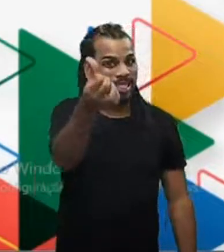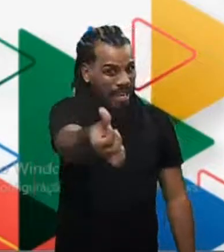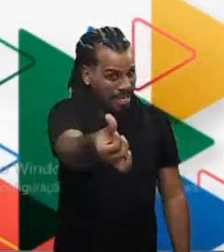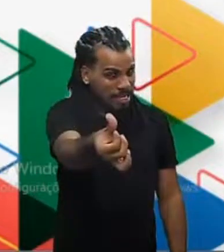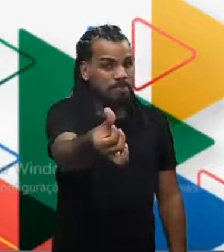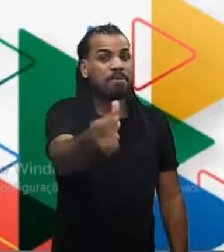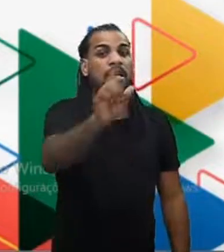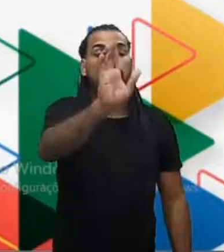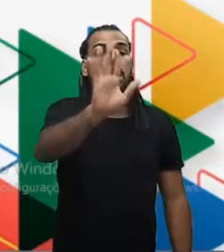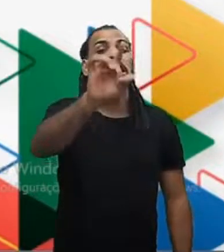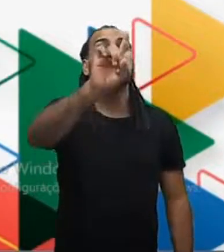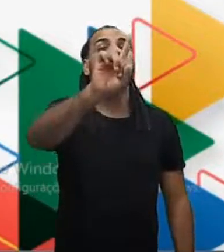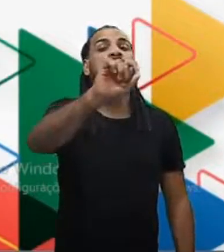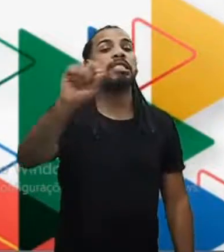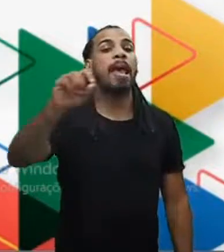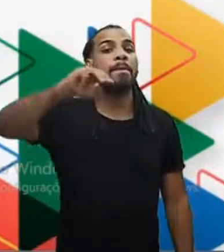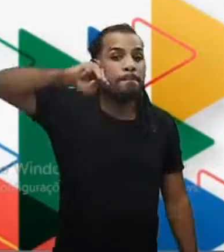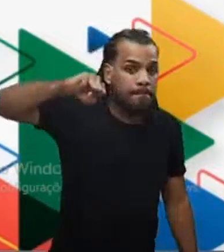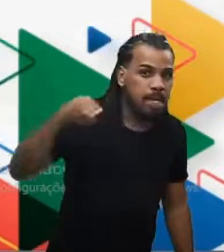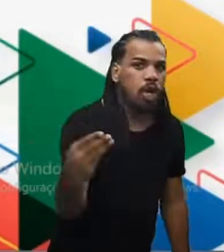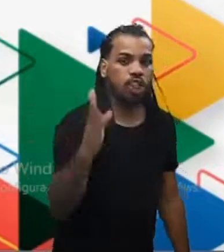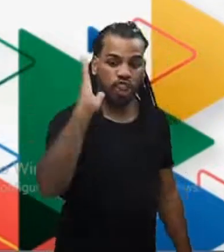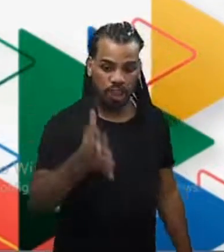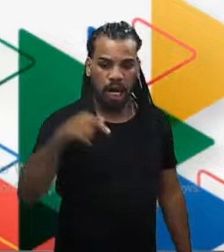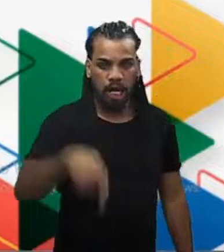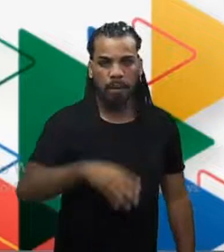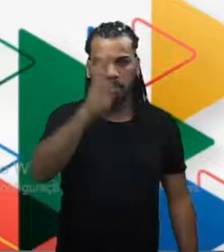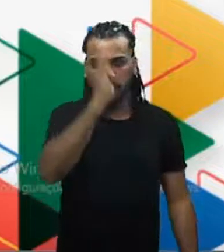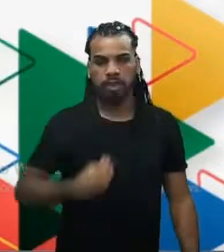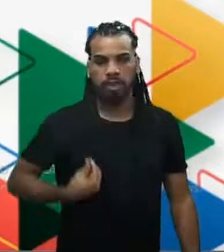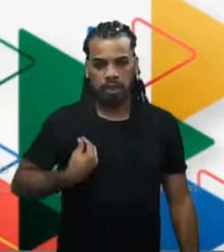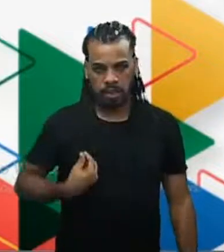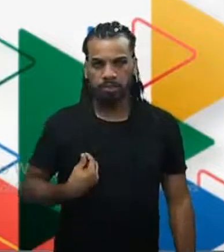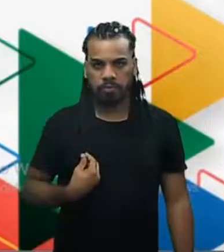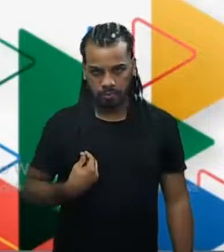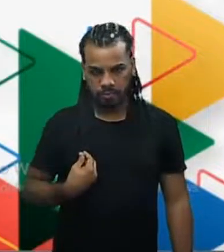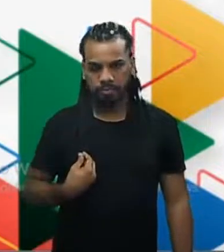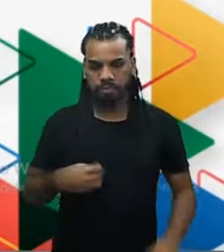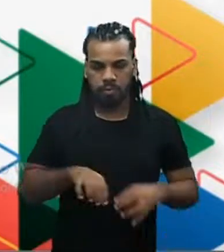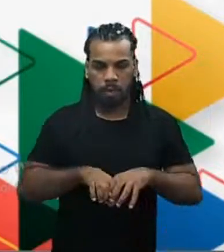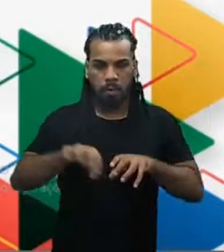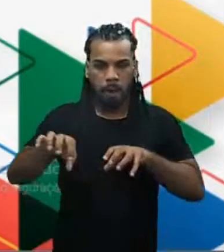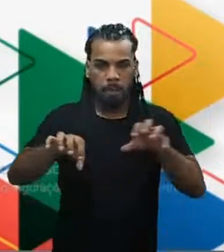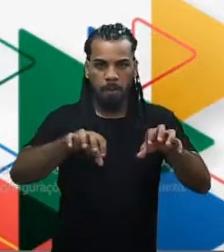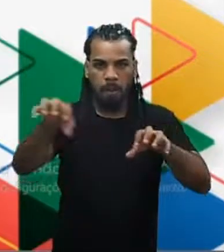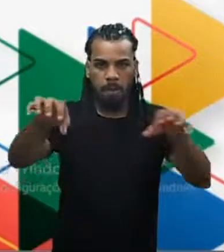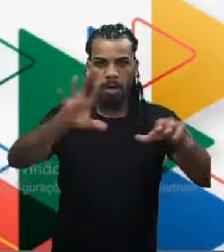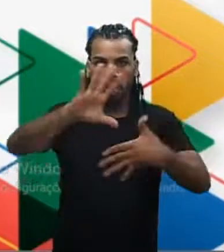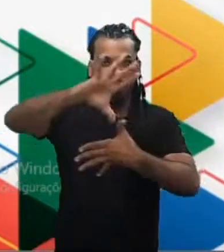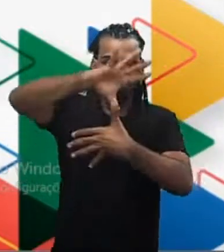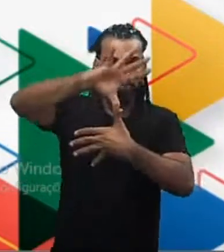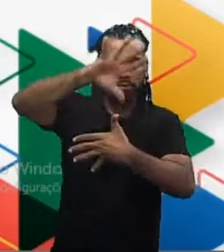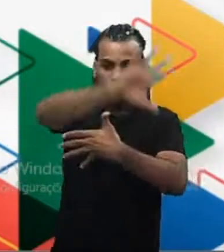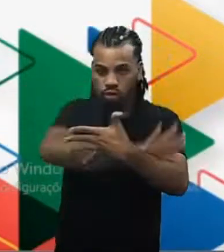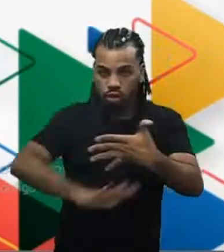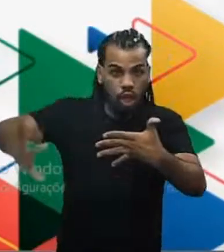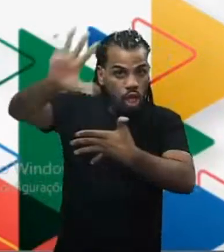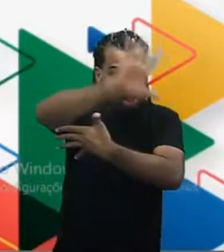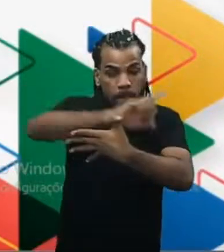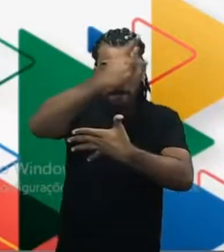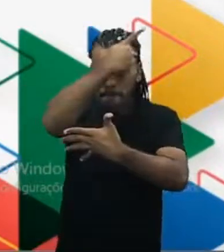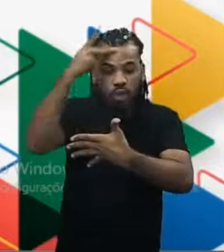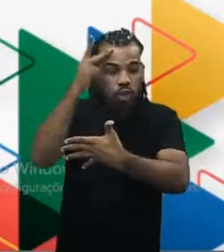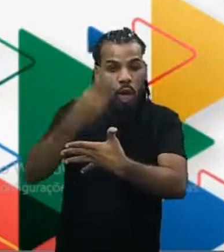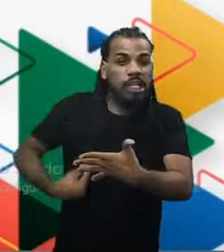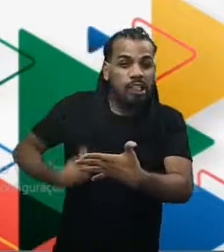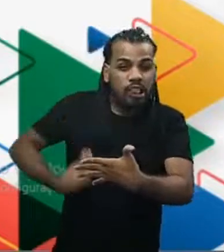100 milhões de habitantes irregularmente distribuídos ao longo do continente americano. Essa